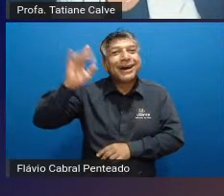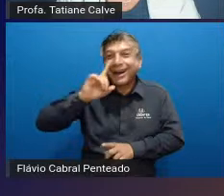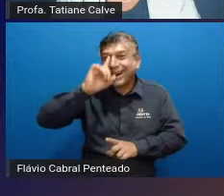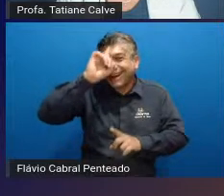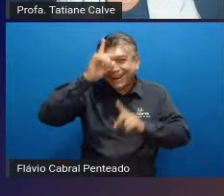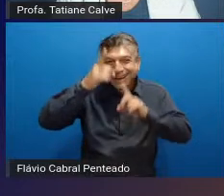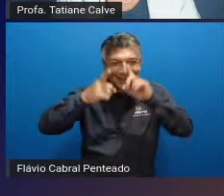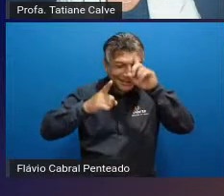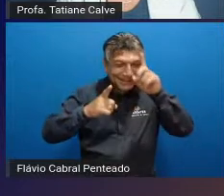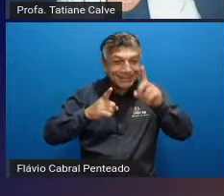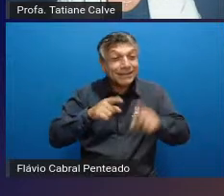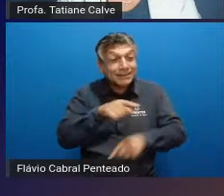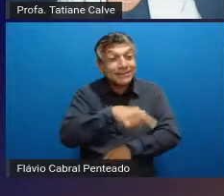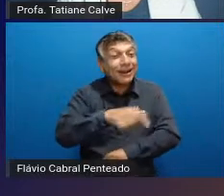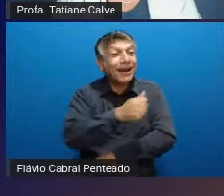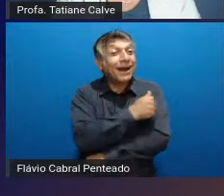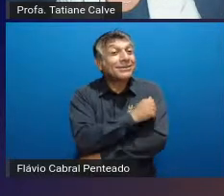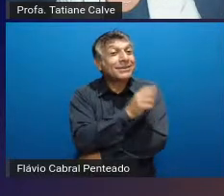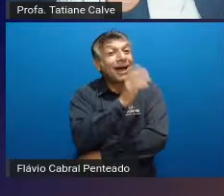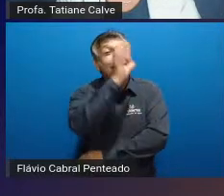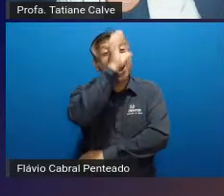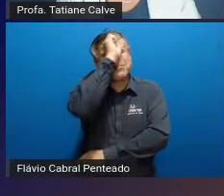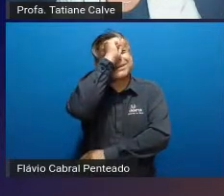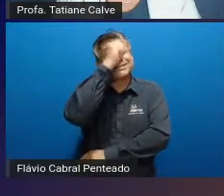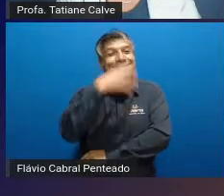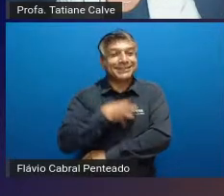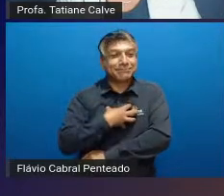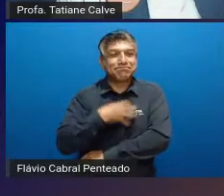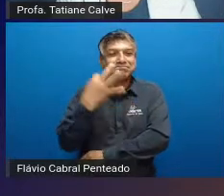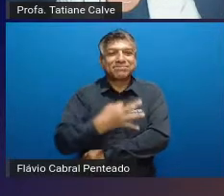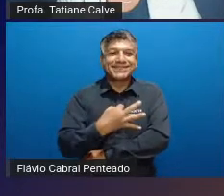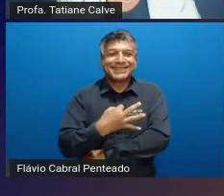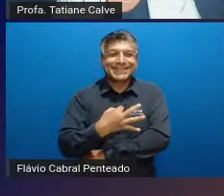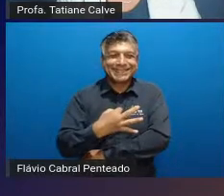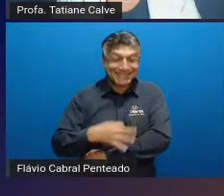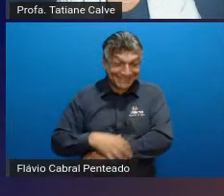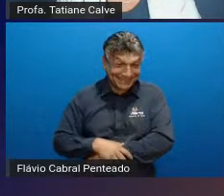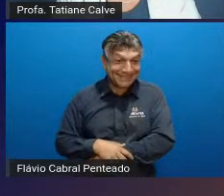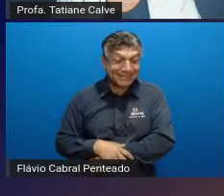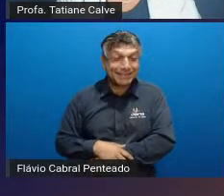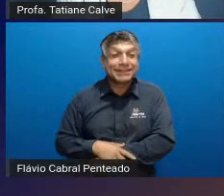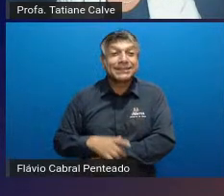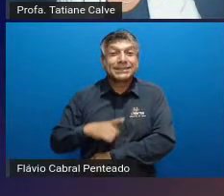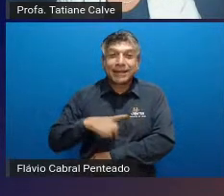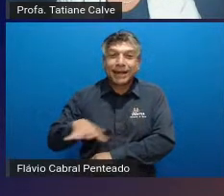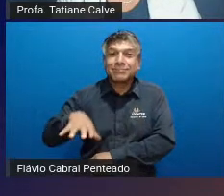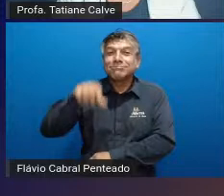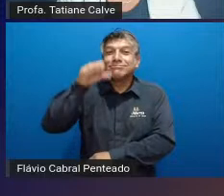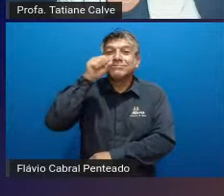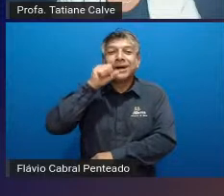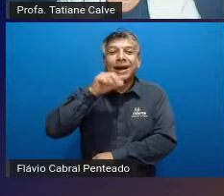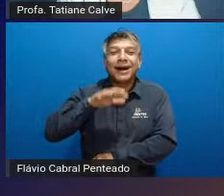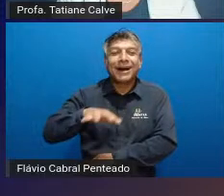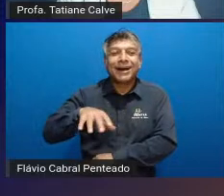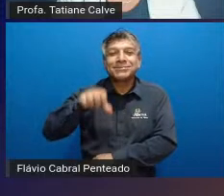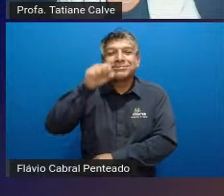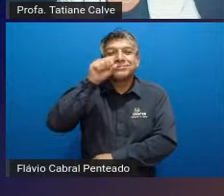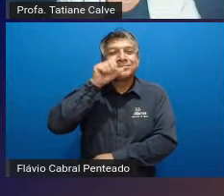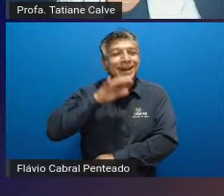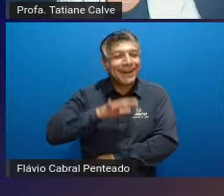para que seu aluno aprenda a executar aquele movimento de forma correta a respiração também de uma forma correta